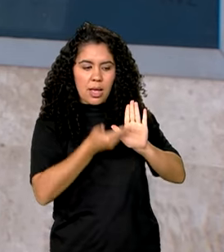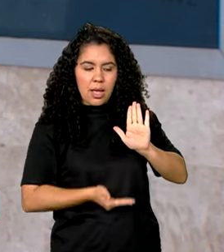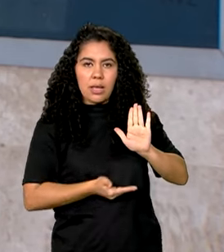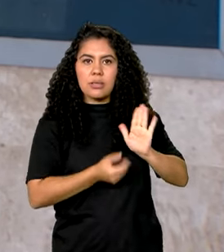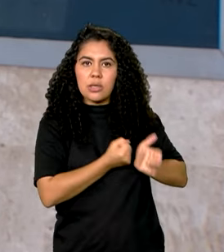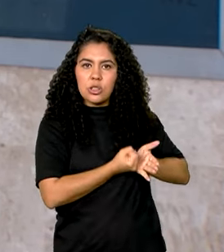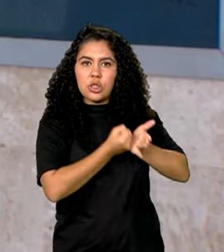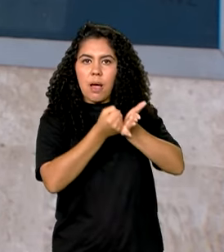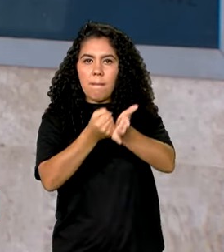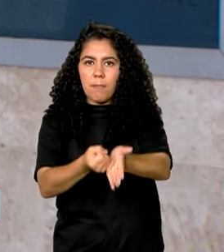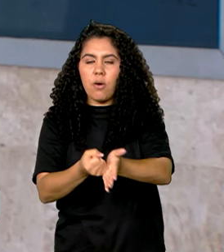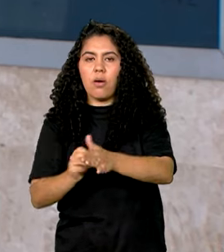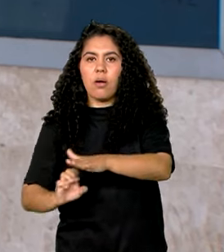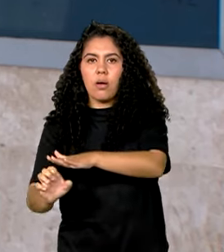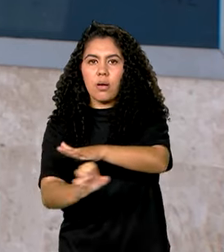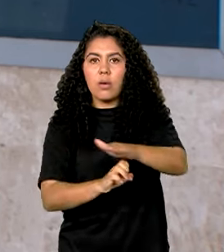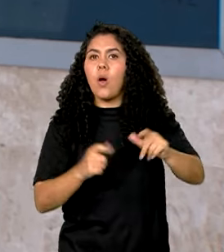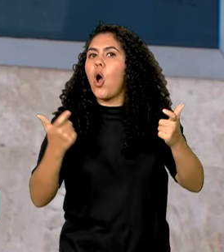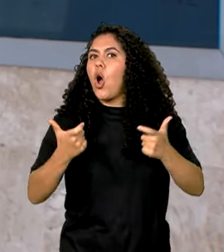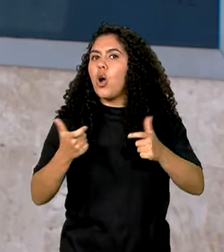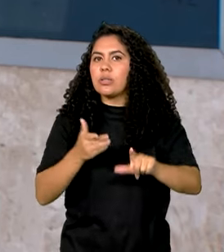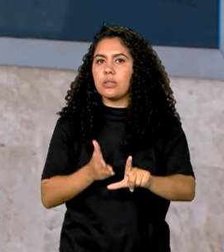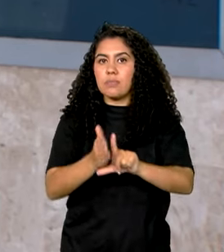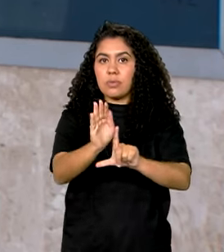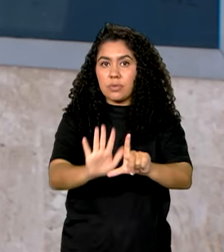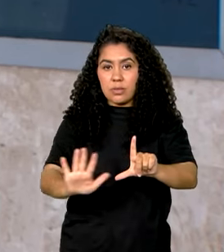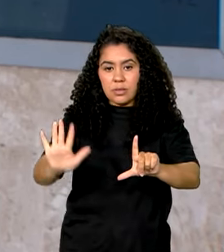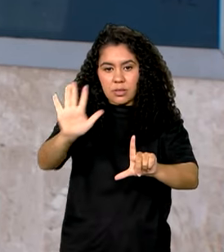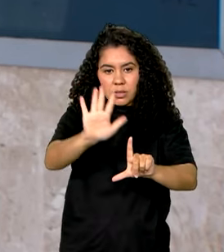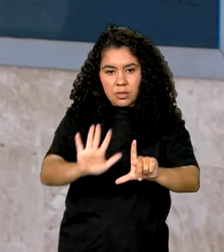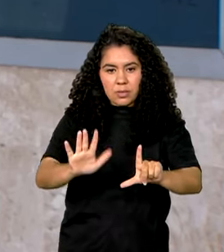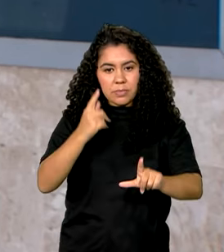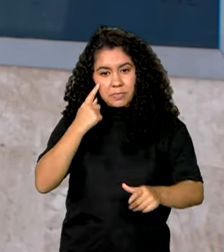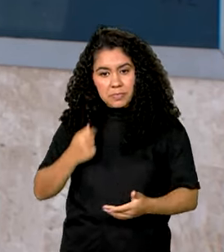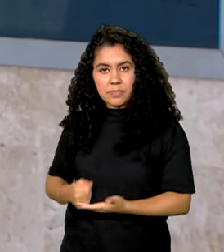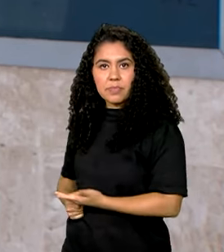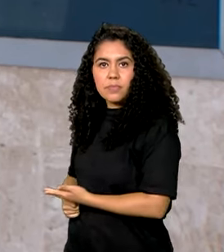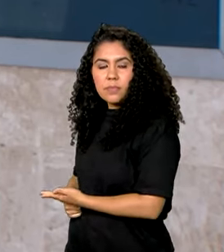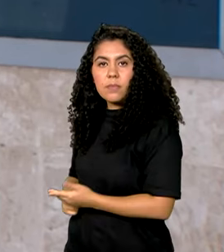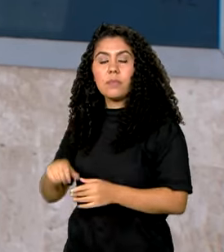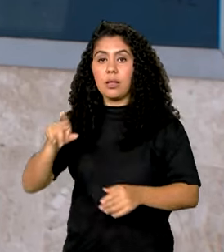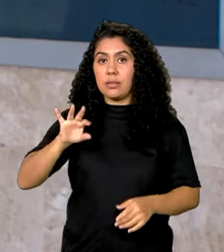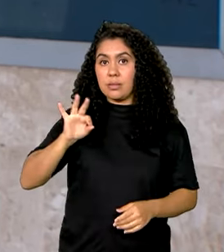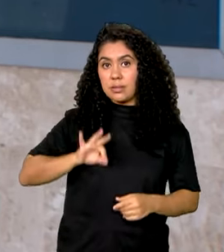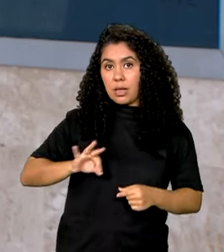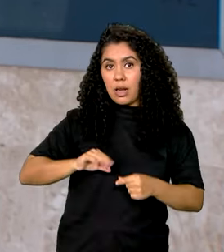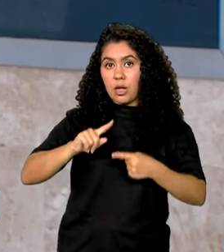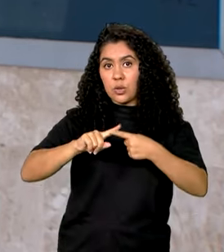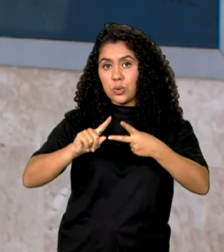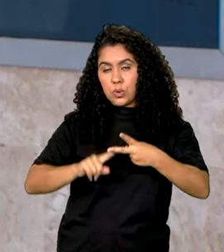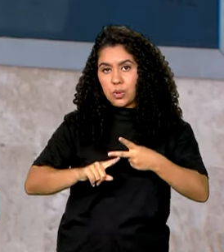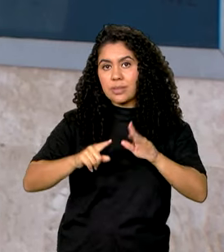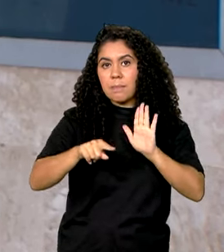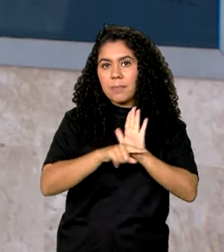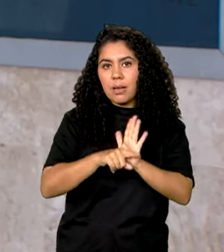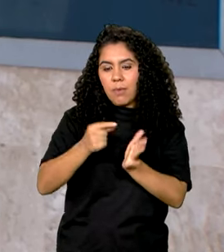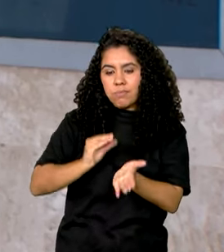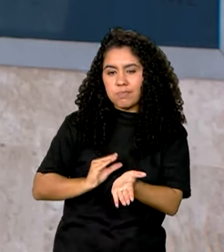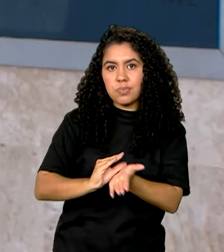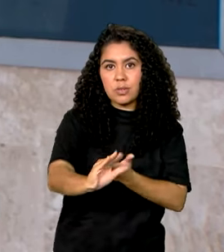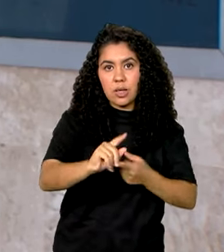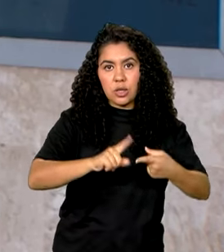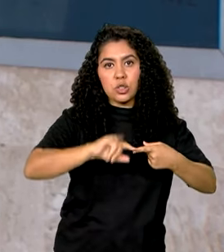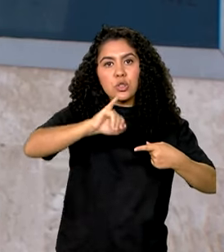pelo portal Emprega Brasil Empregador. Serão pagos dois salários mínimos agora nos meses de julho e